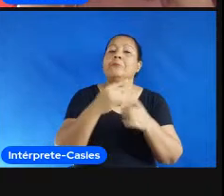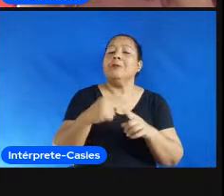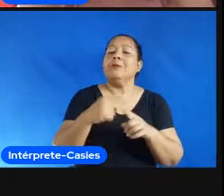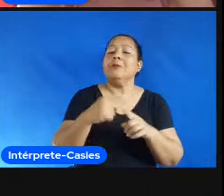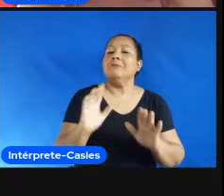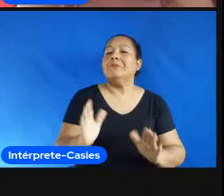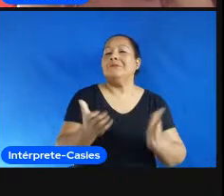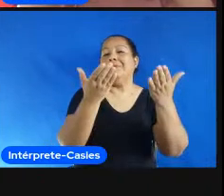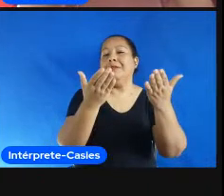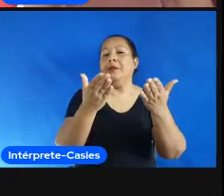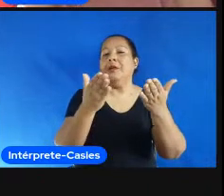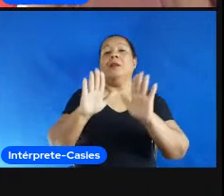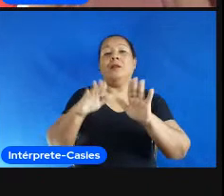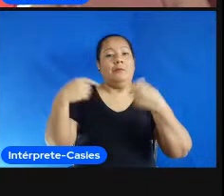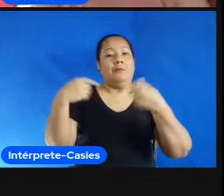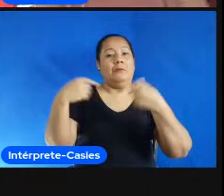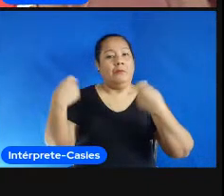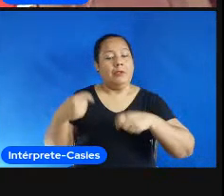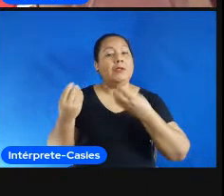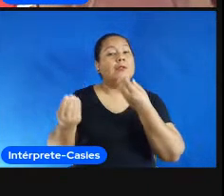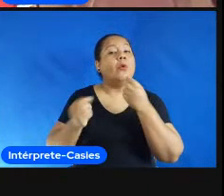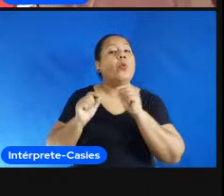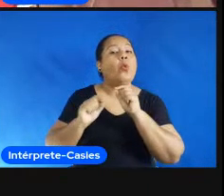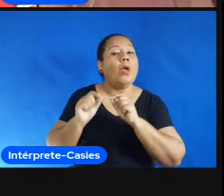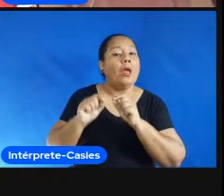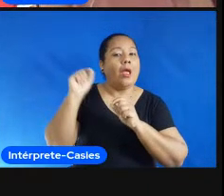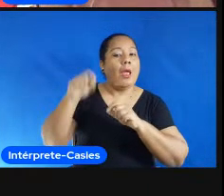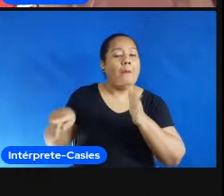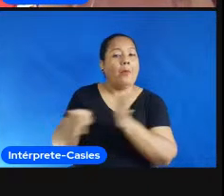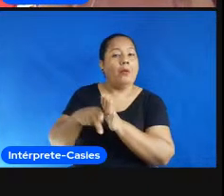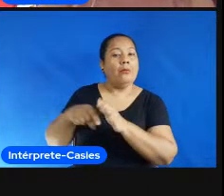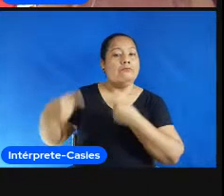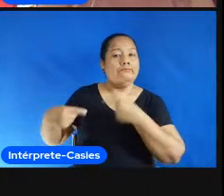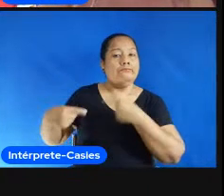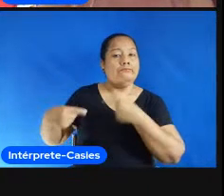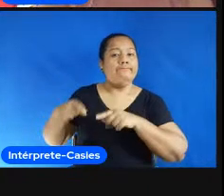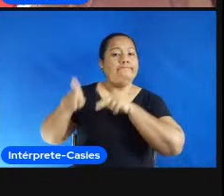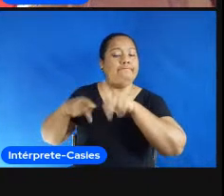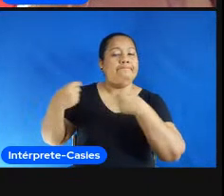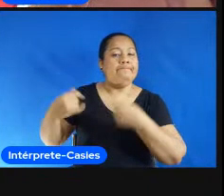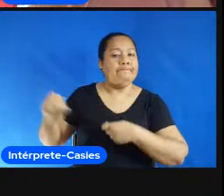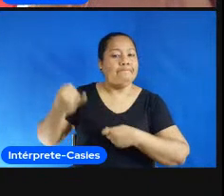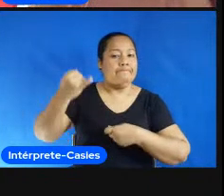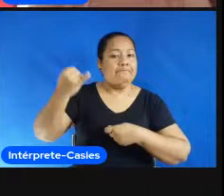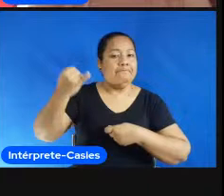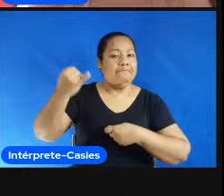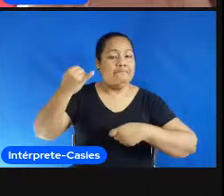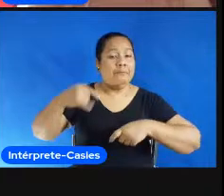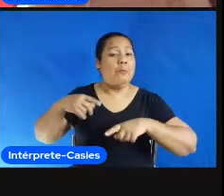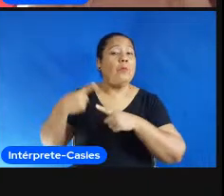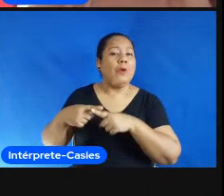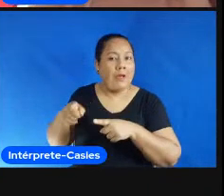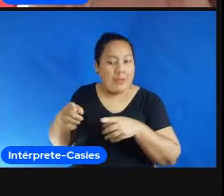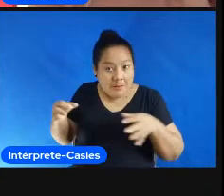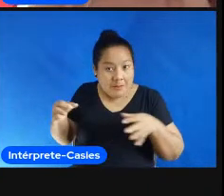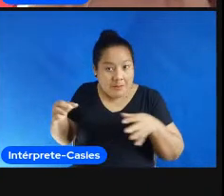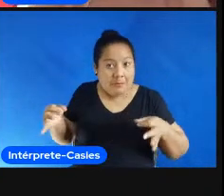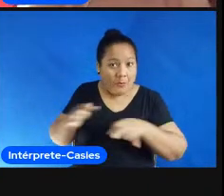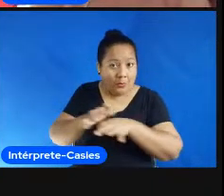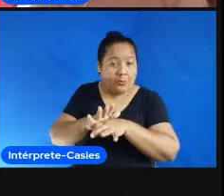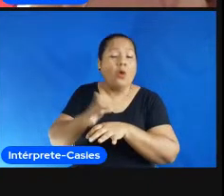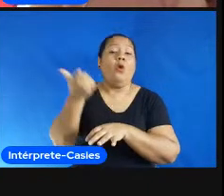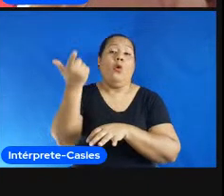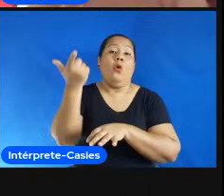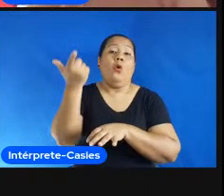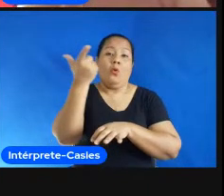fórum um evento itinerante mas que tem uma preocupação e planos né e ações pra que um plano de uma escola de formação no estado